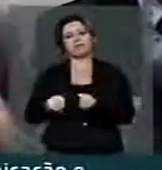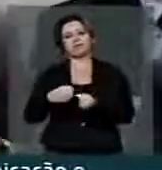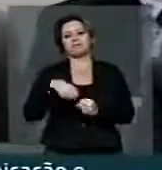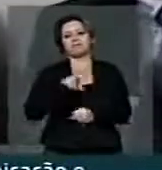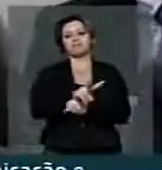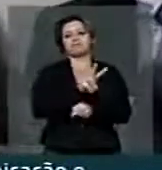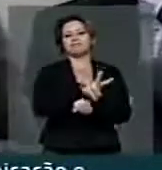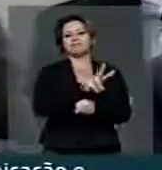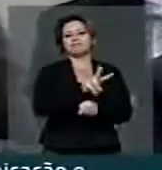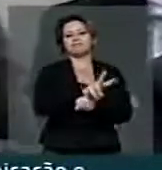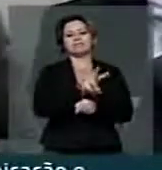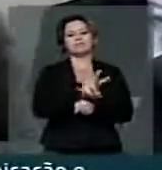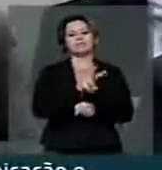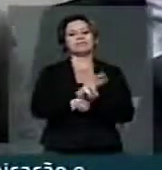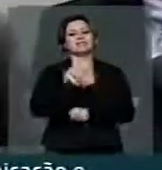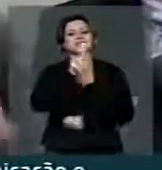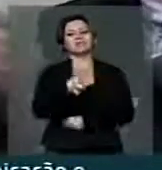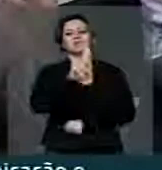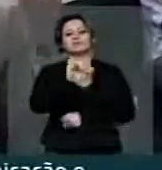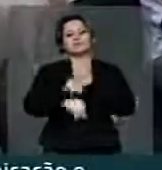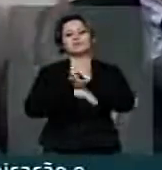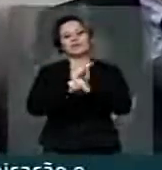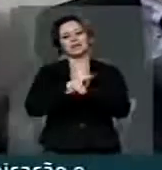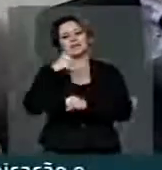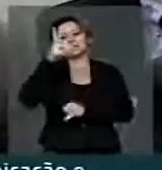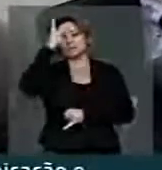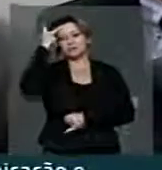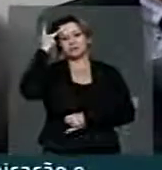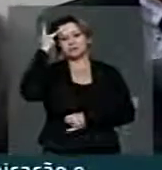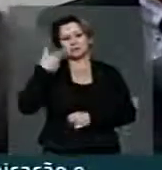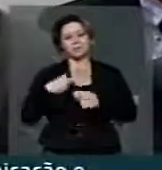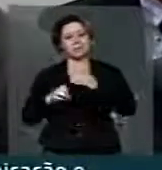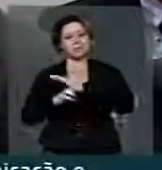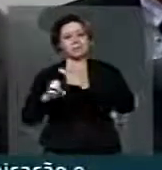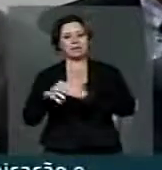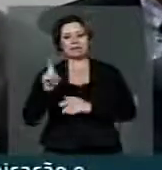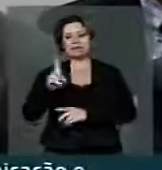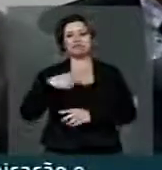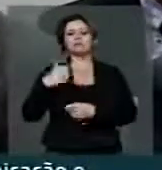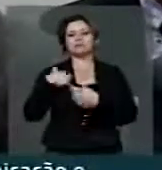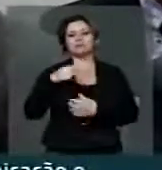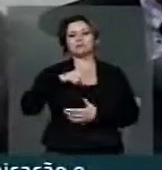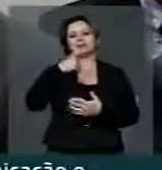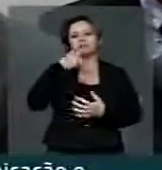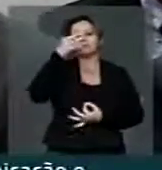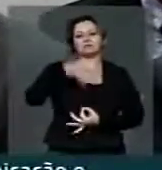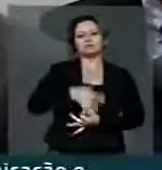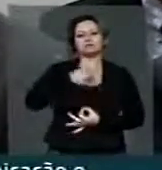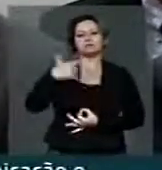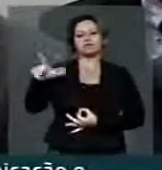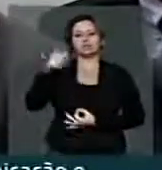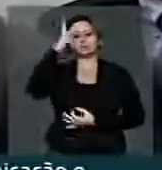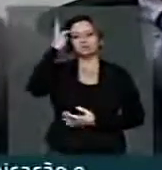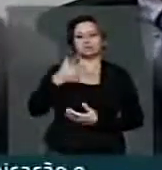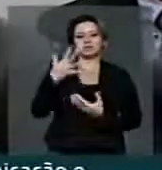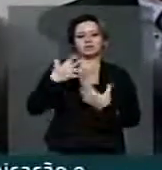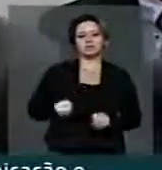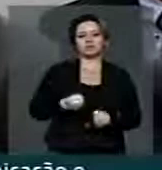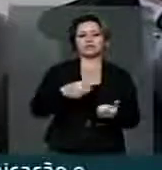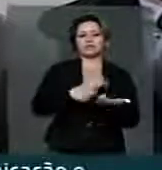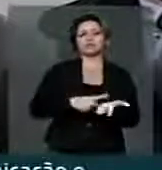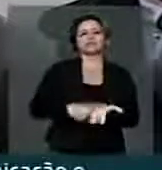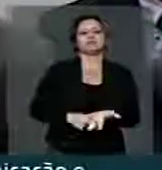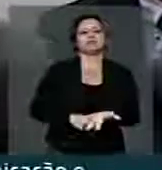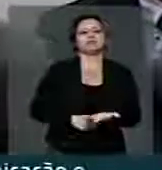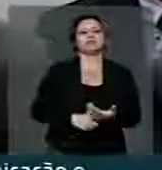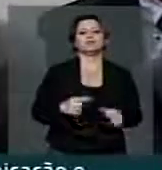internauta brasileiro como relatório, esse é o meu desejo. E eu tenho certeza de que eu vou ter o apoio dos meus pares nisso. A minha é de todos nós.